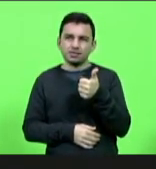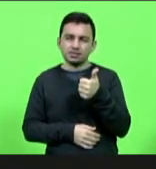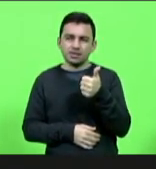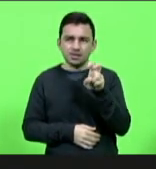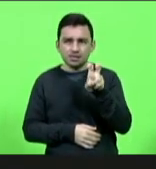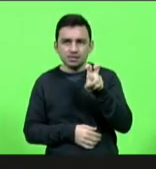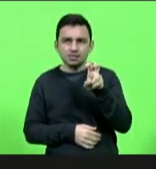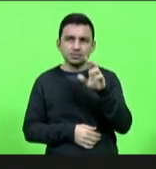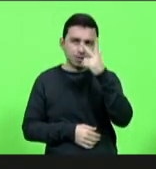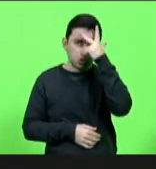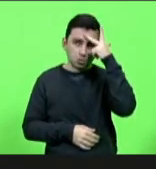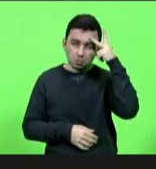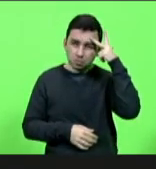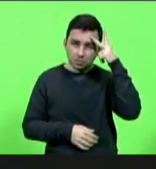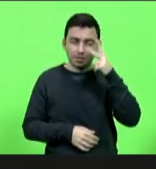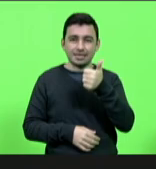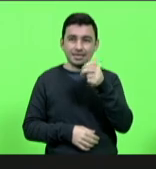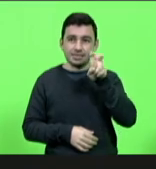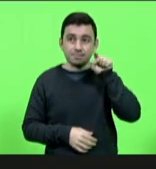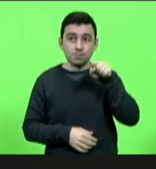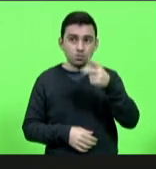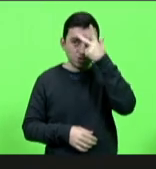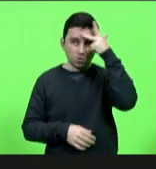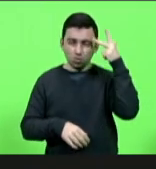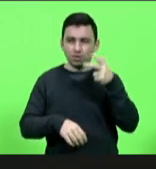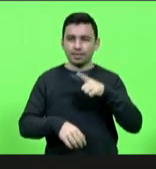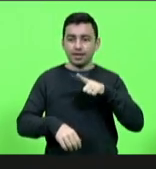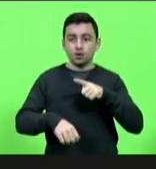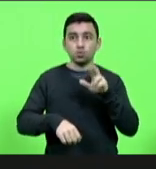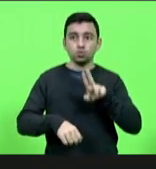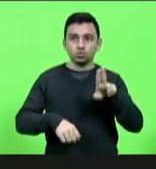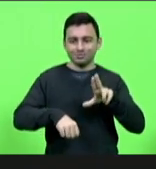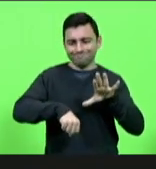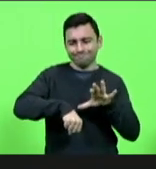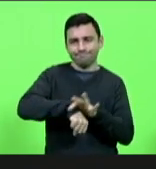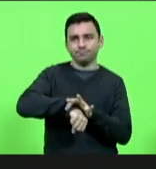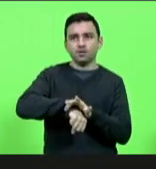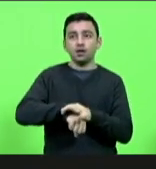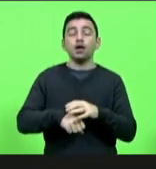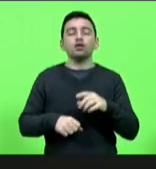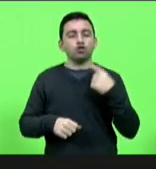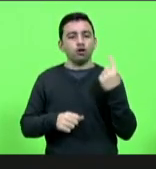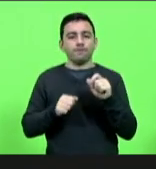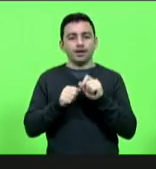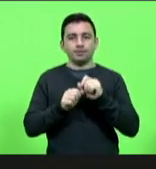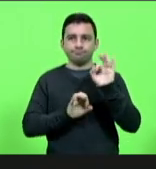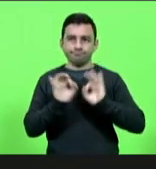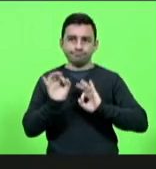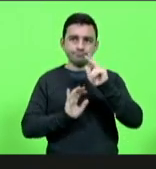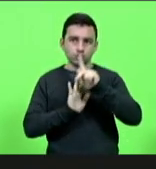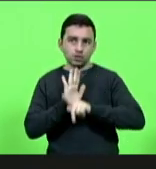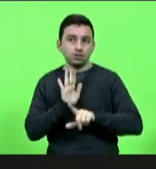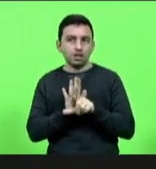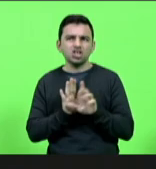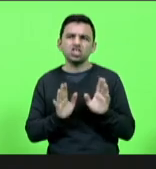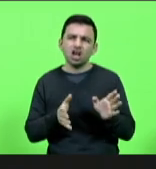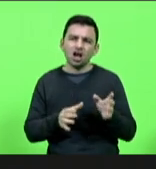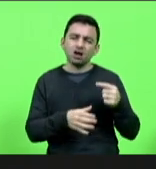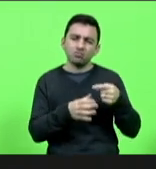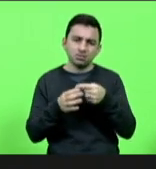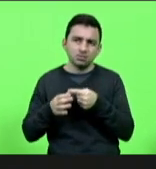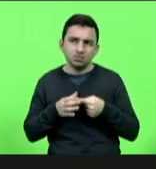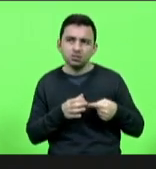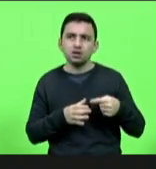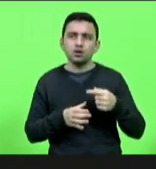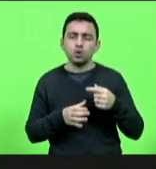em regime semiaberto que usavam essas tornozeleiras fizemos um projeto de lei que tramitou nas comissões que foi a